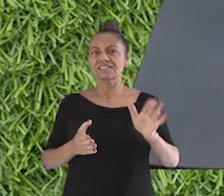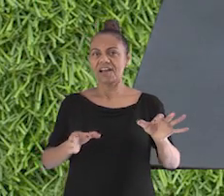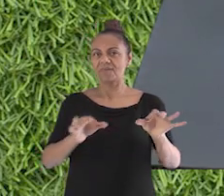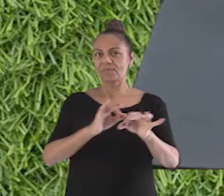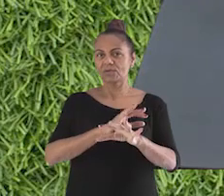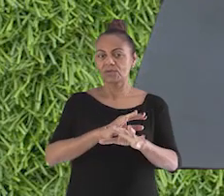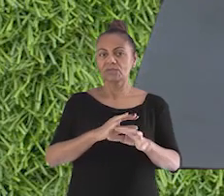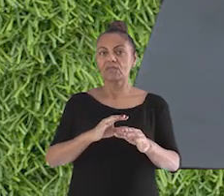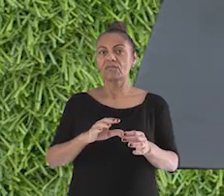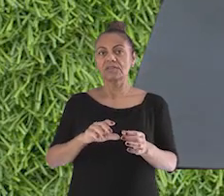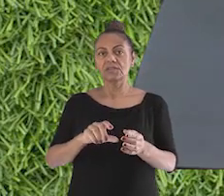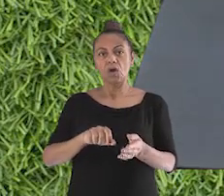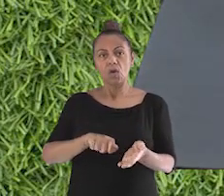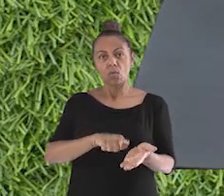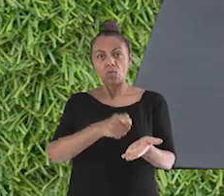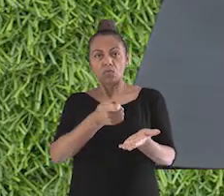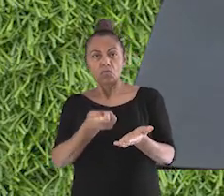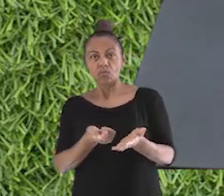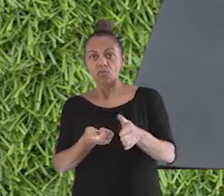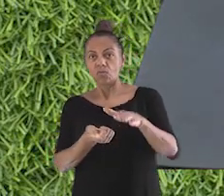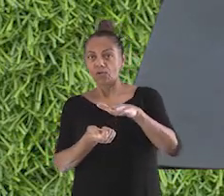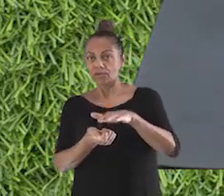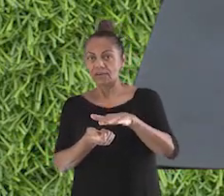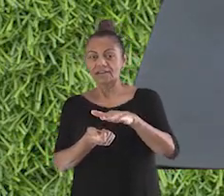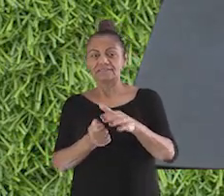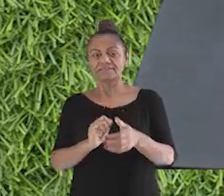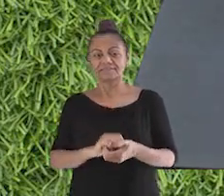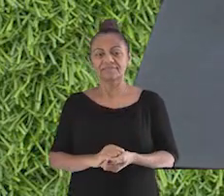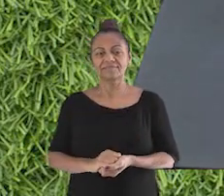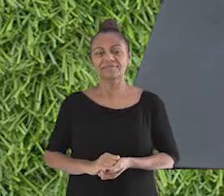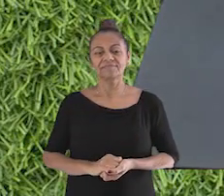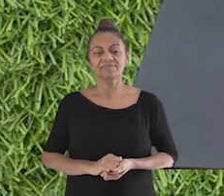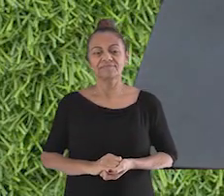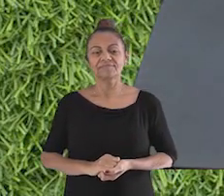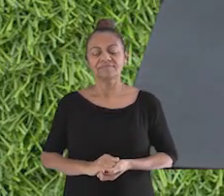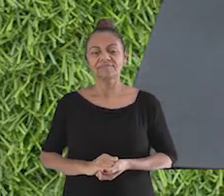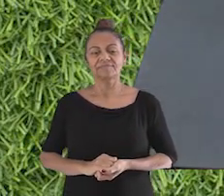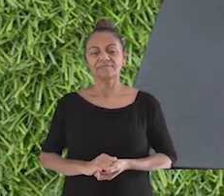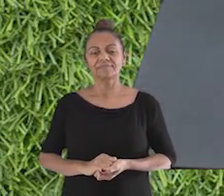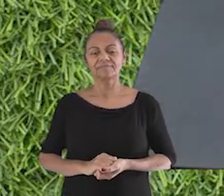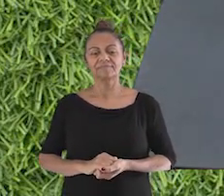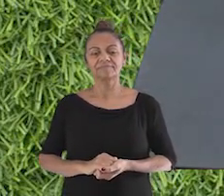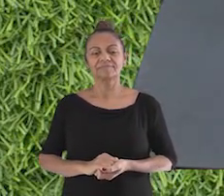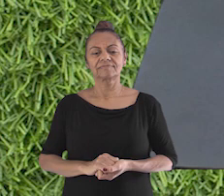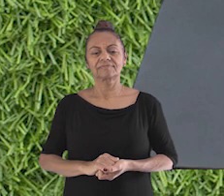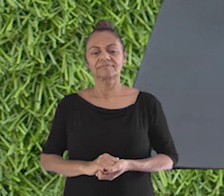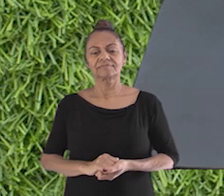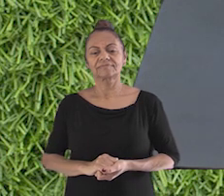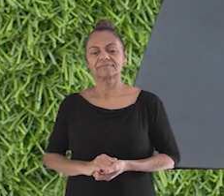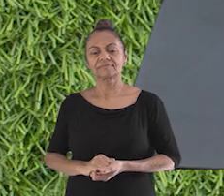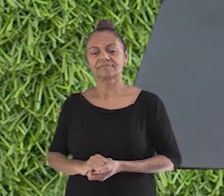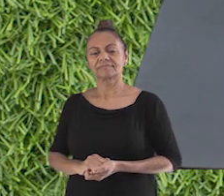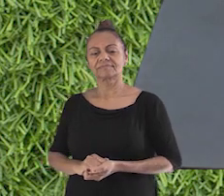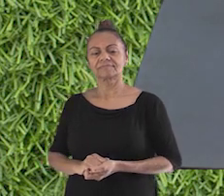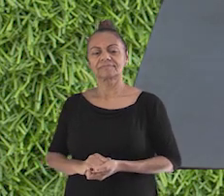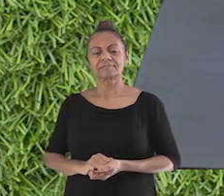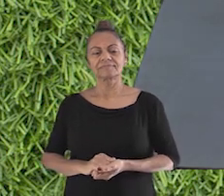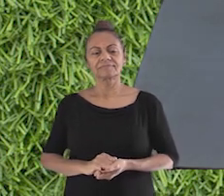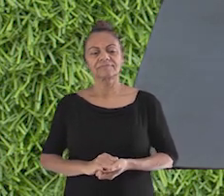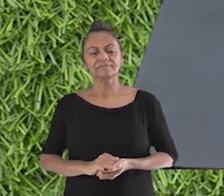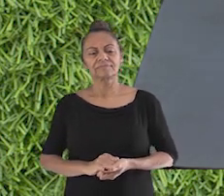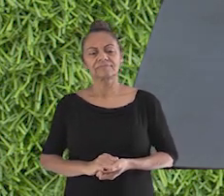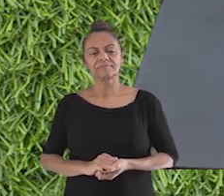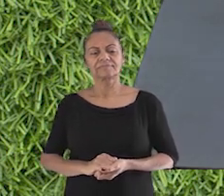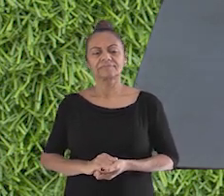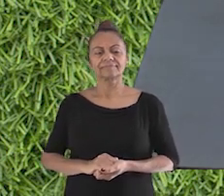pronto, nós vamos fazer o outro lado. A gente vai fazer, ó. Vamos utilizar o que a gente fez para fazer o